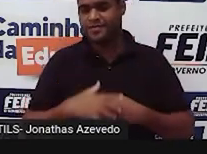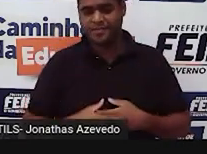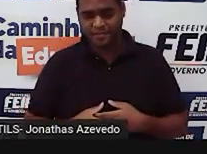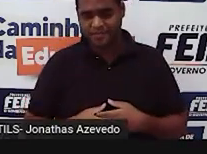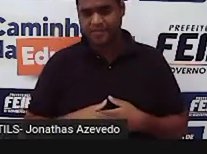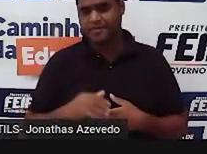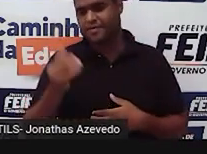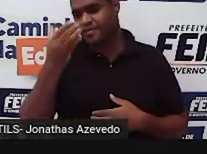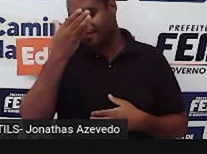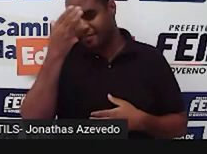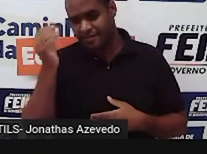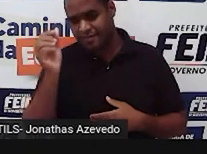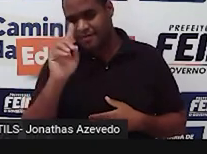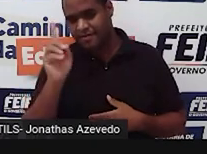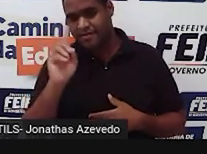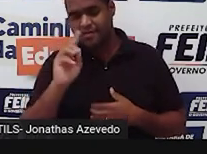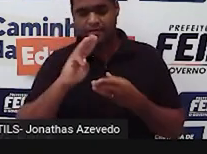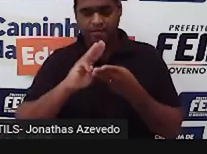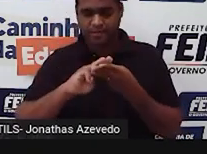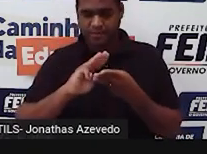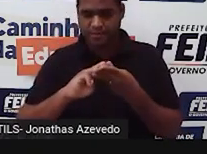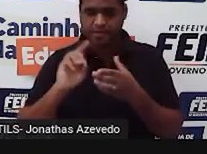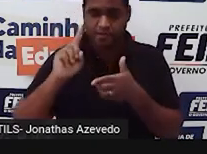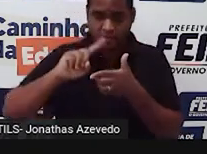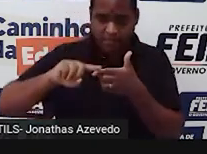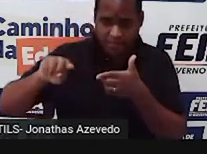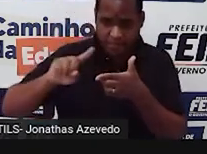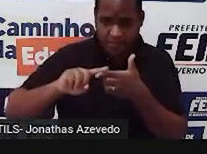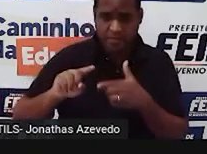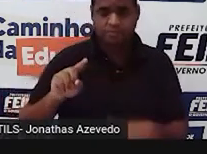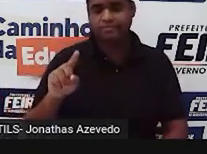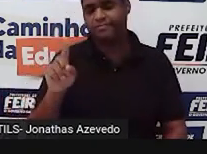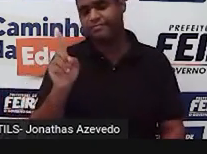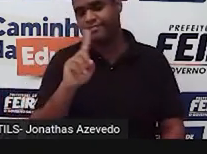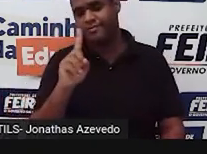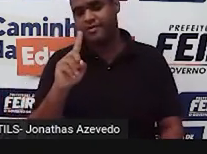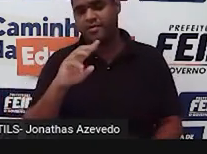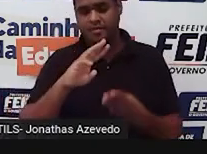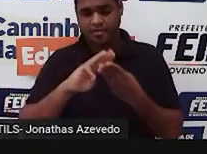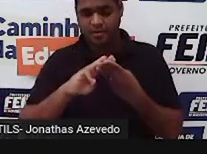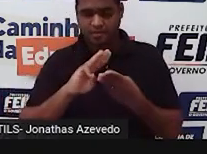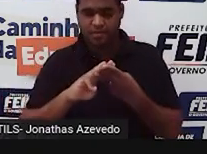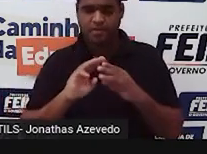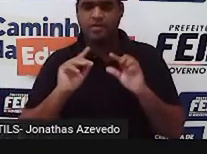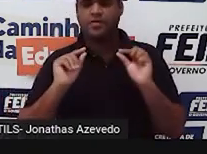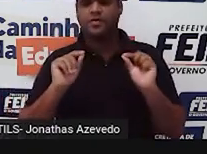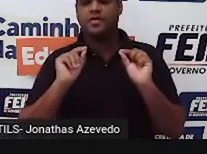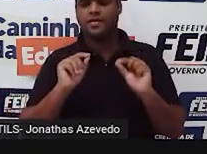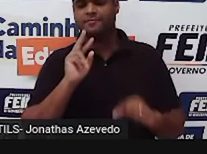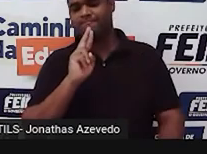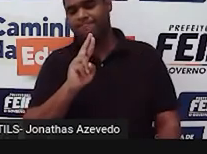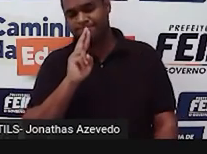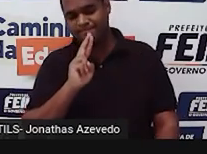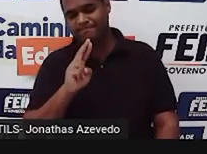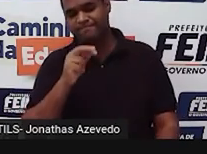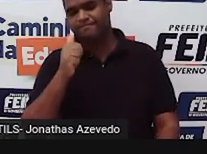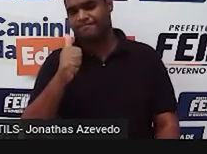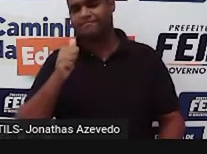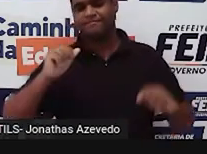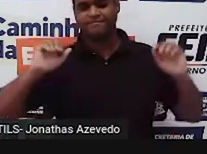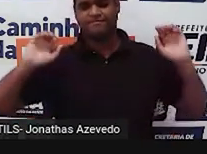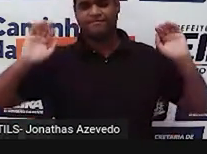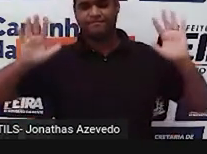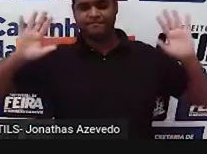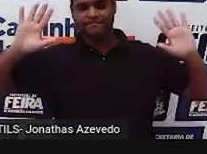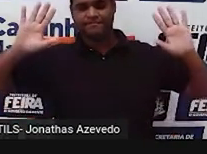próxima. Não esquece, matemática não é problema. Matemática é solução. Até mais.